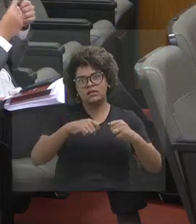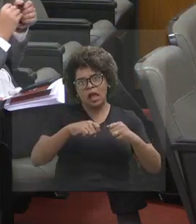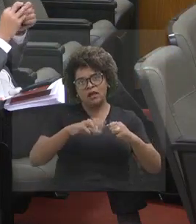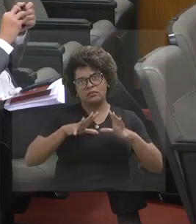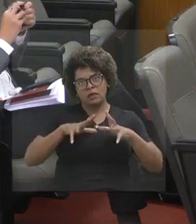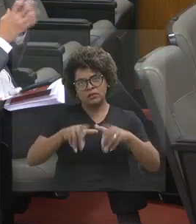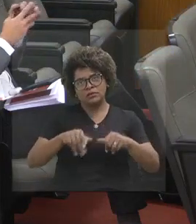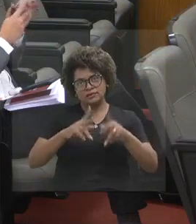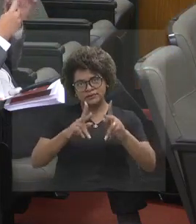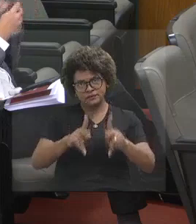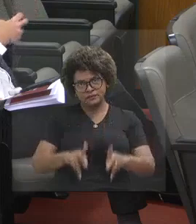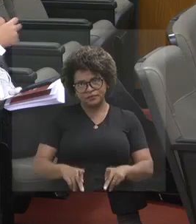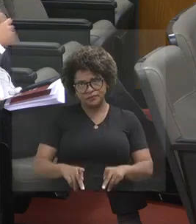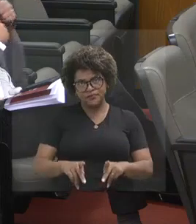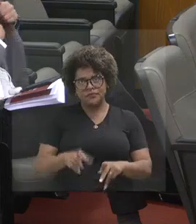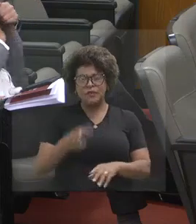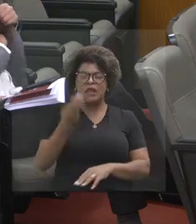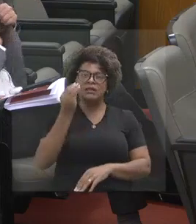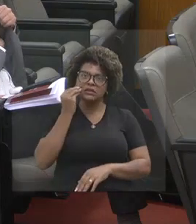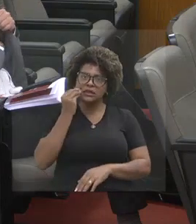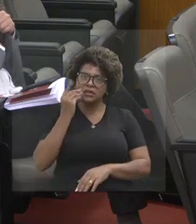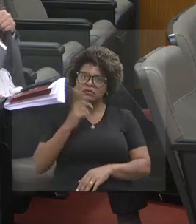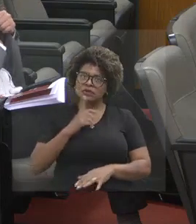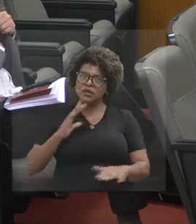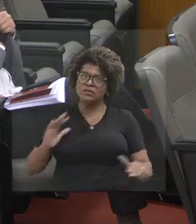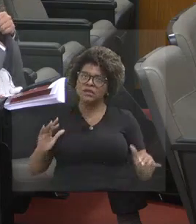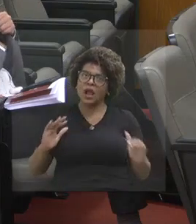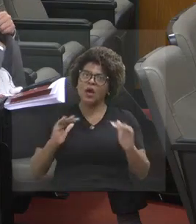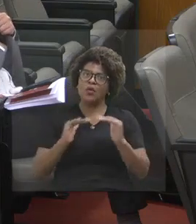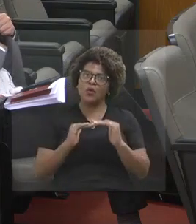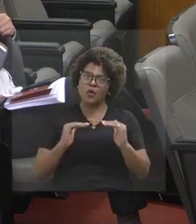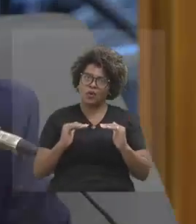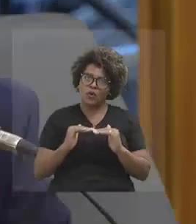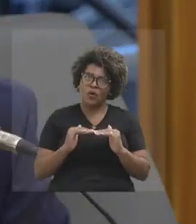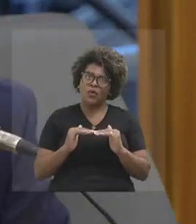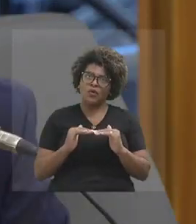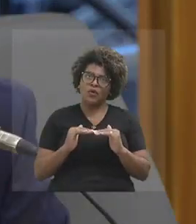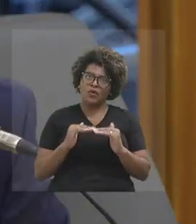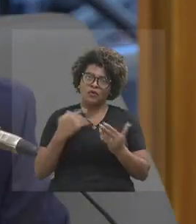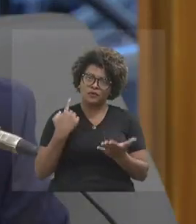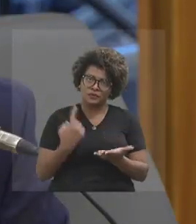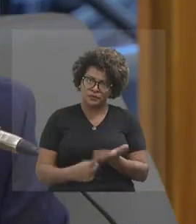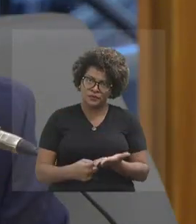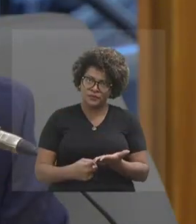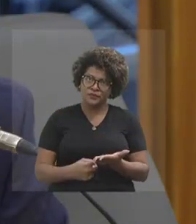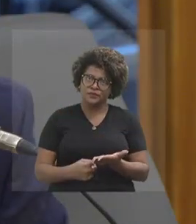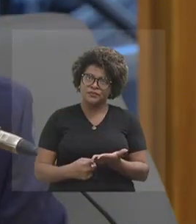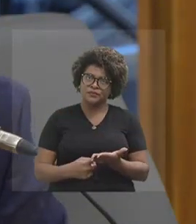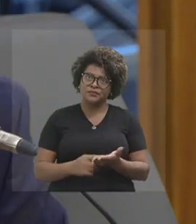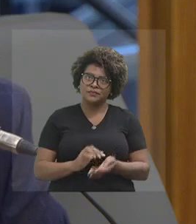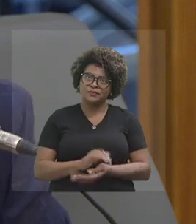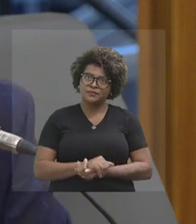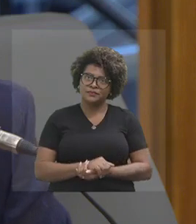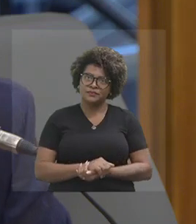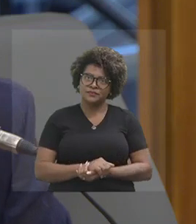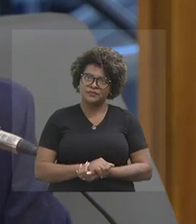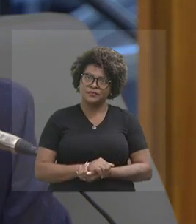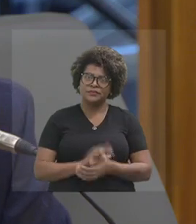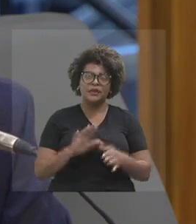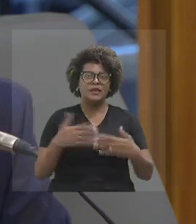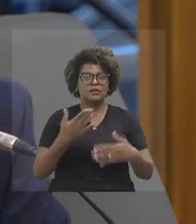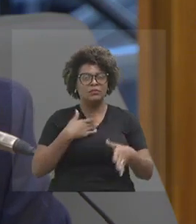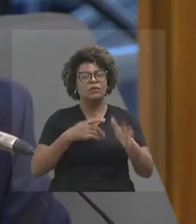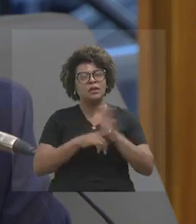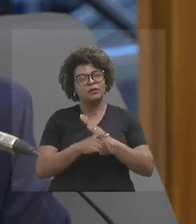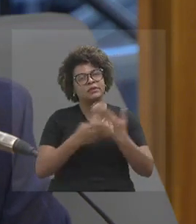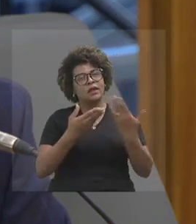tentado aqui entrar em muitos consensos, mas parabenizar a sensibilidade do governo de Minas. Então, esse é meu questionamento.